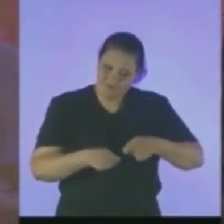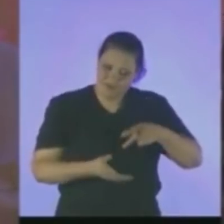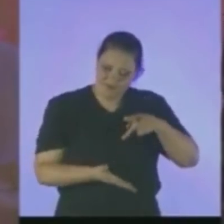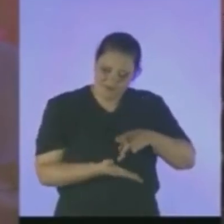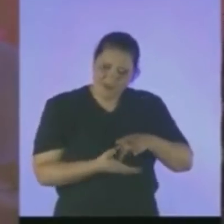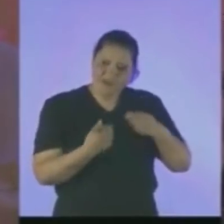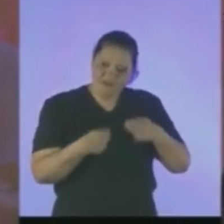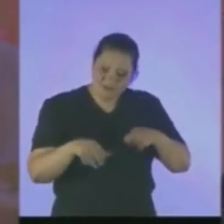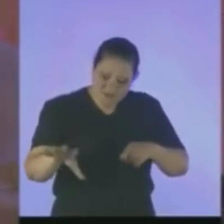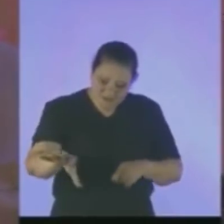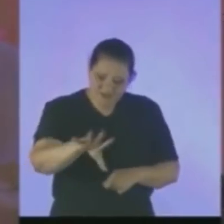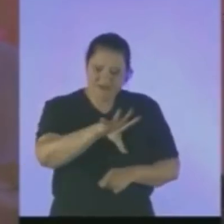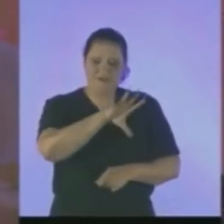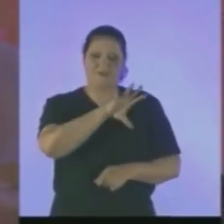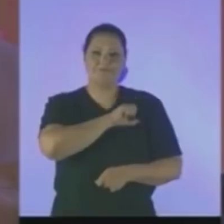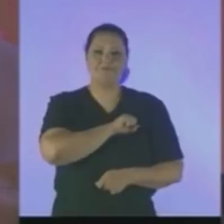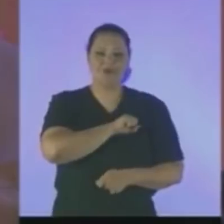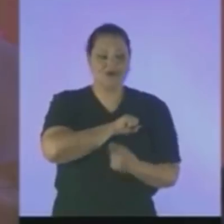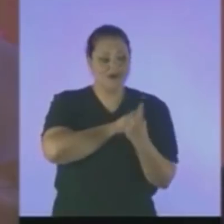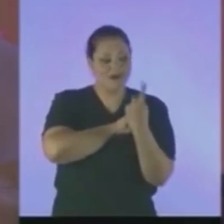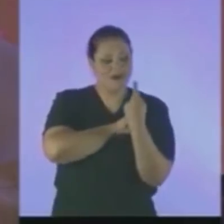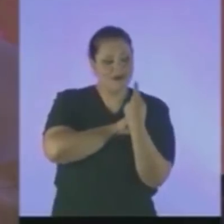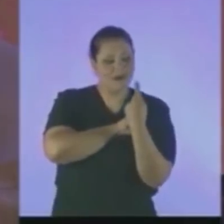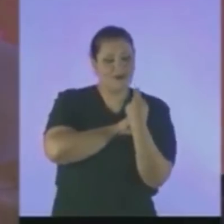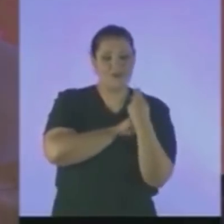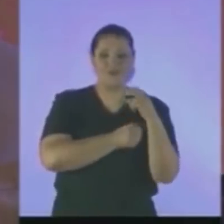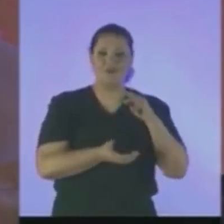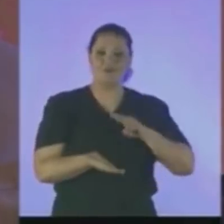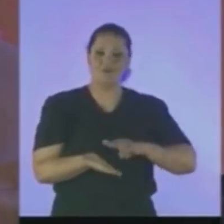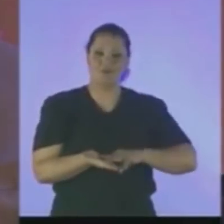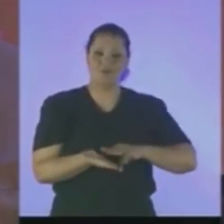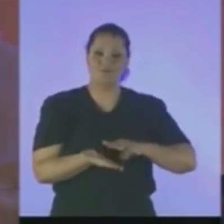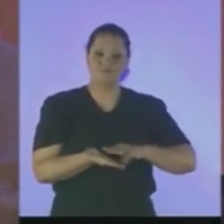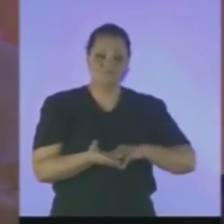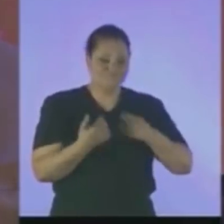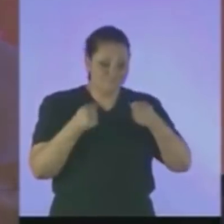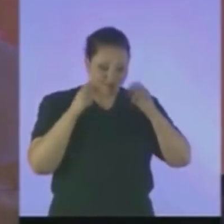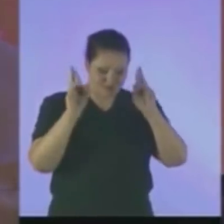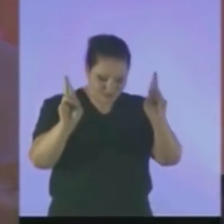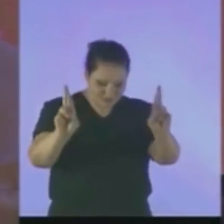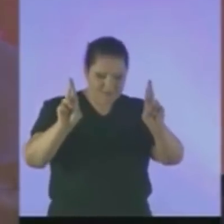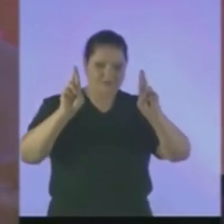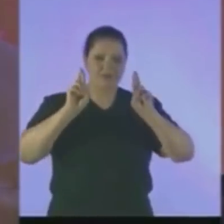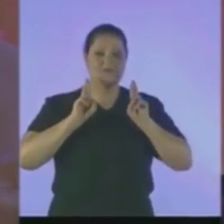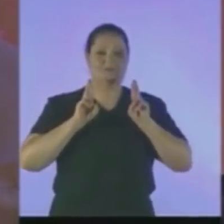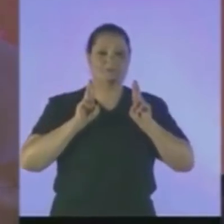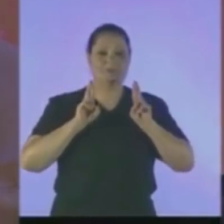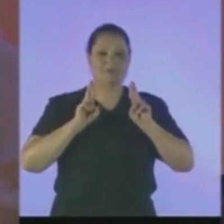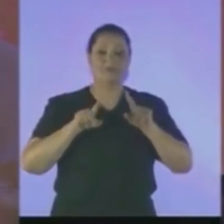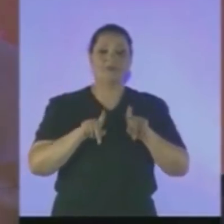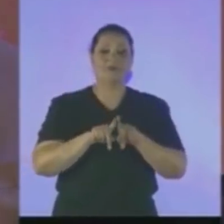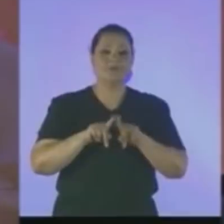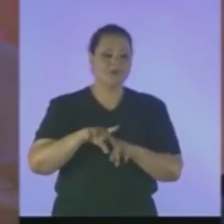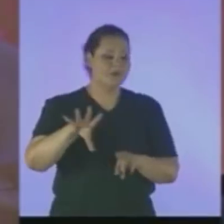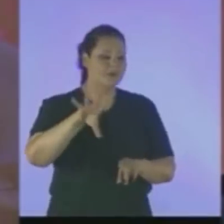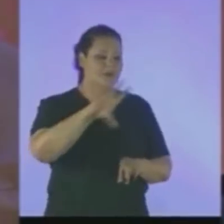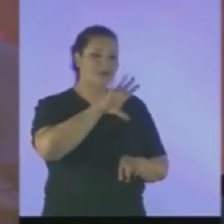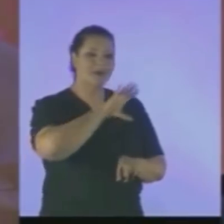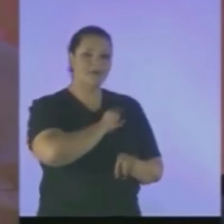Como solução Única Para respeitar-me E amar o seu Irmão